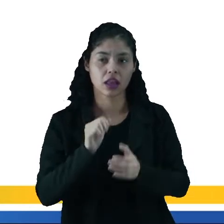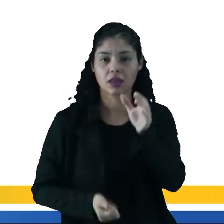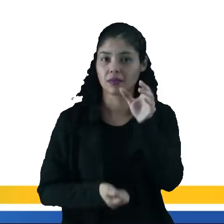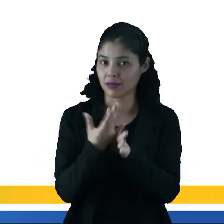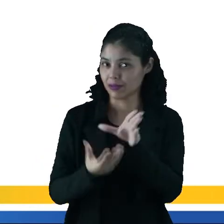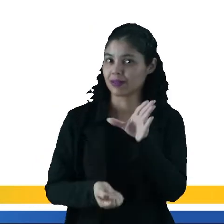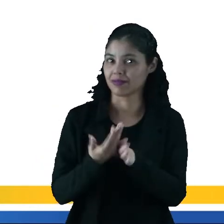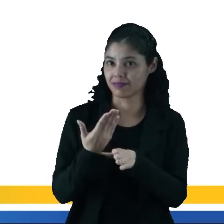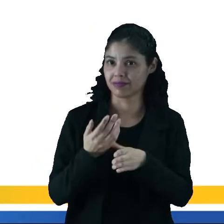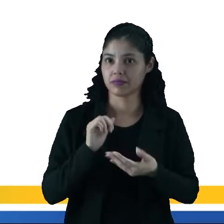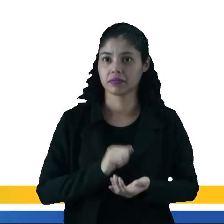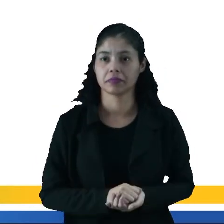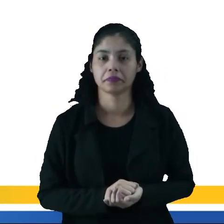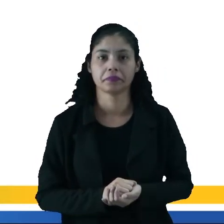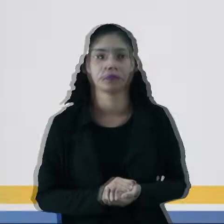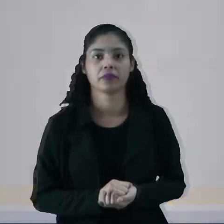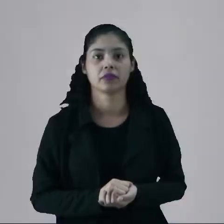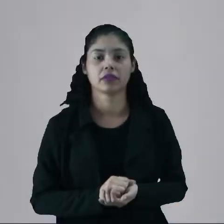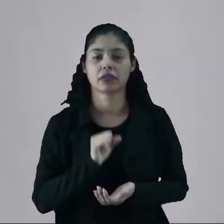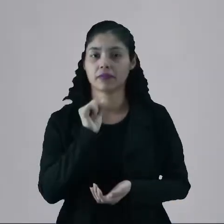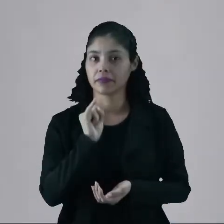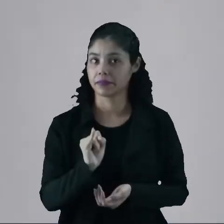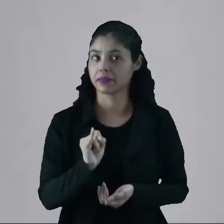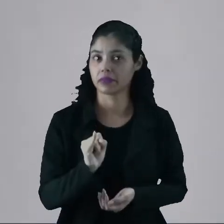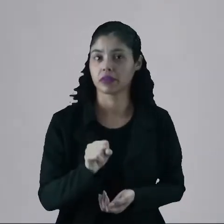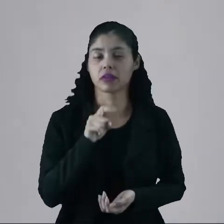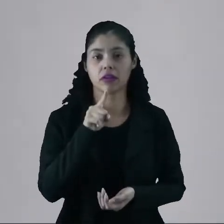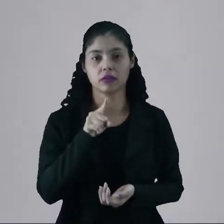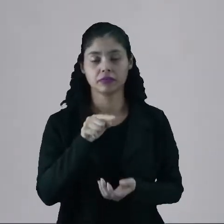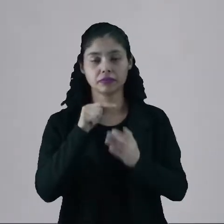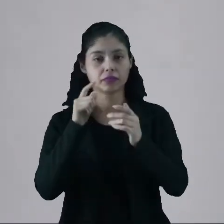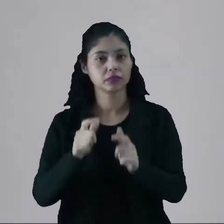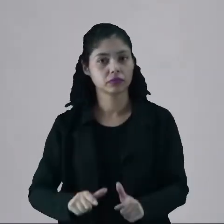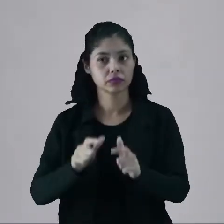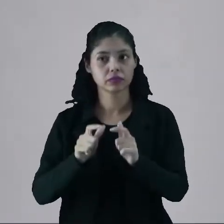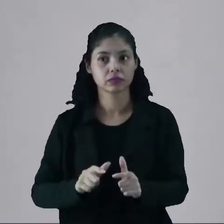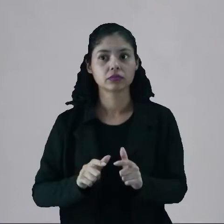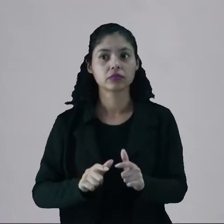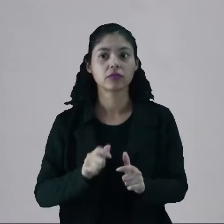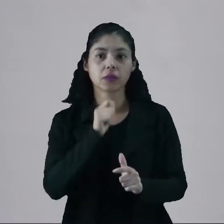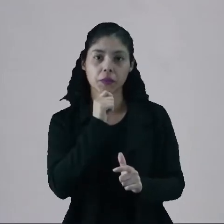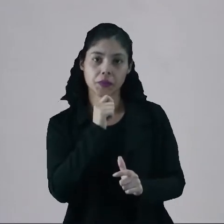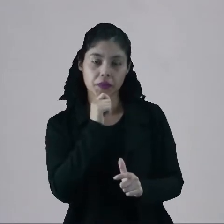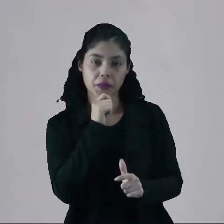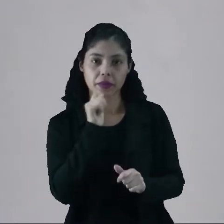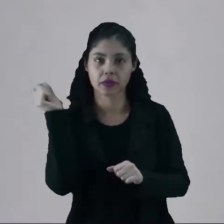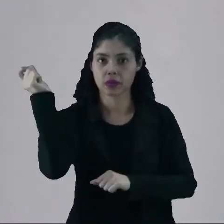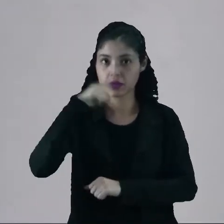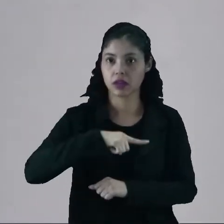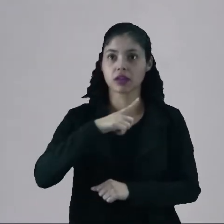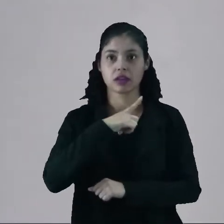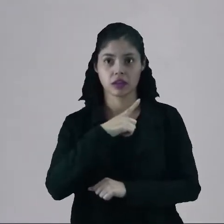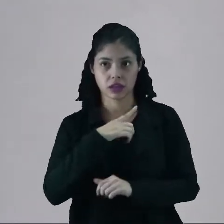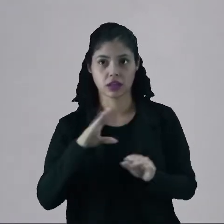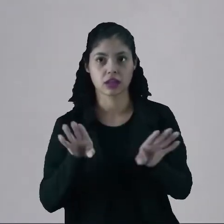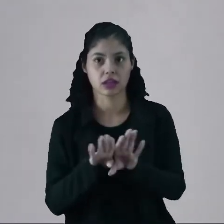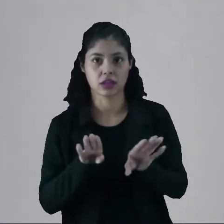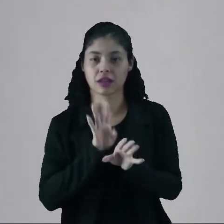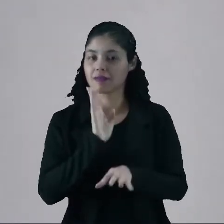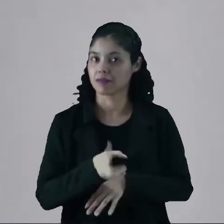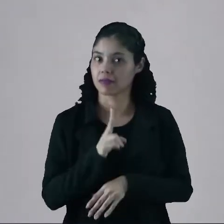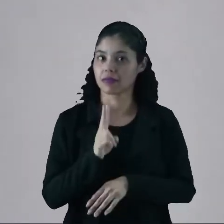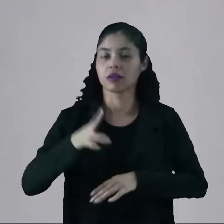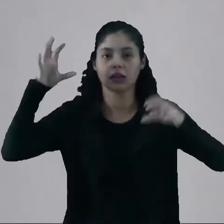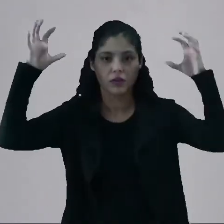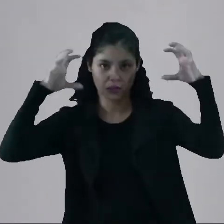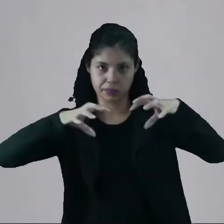na produção. Então se você estiver numa localidade que, além do sol, ainda tem também constantes